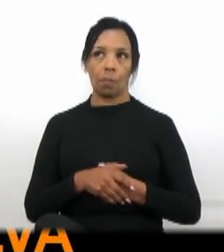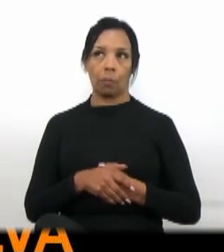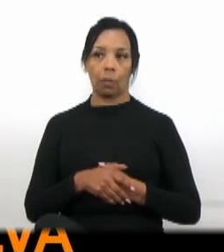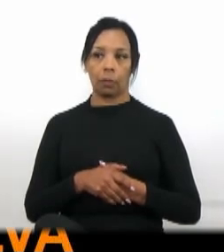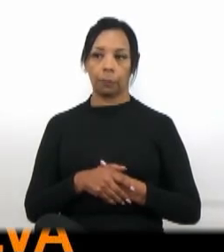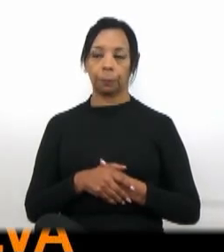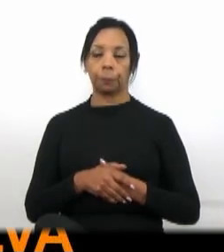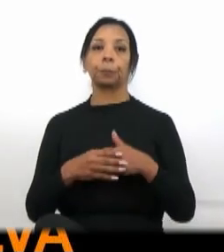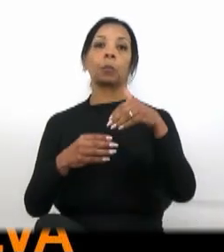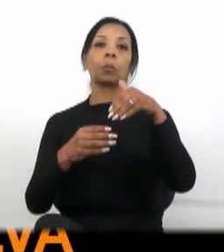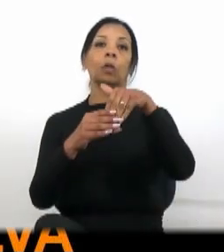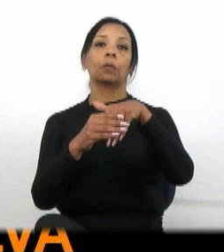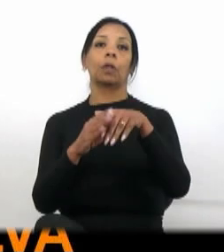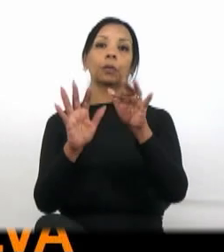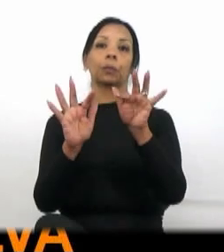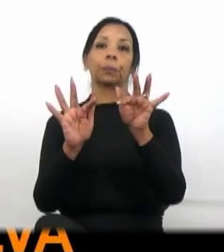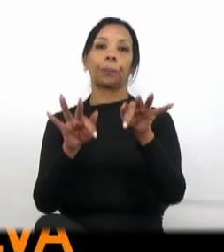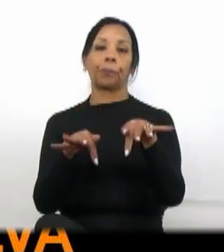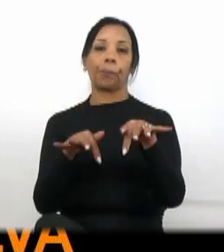Votação encerrada.